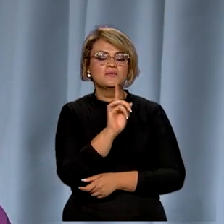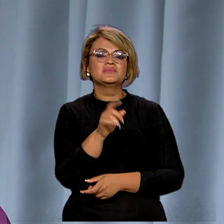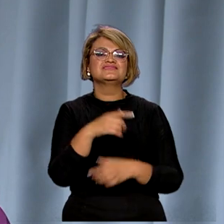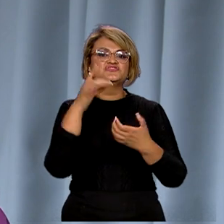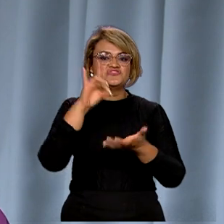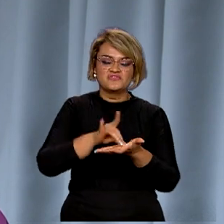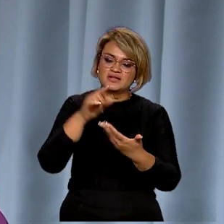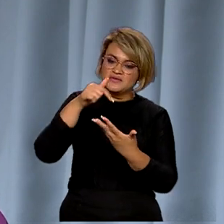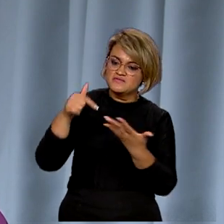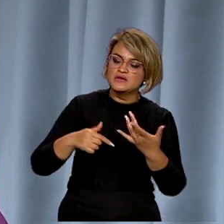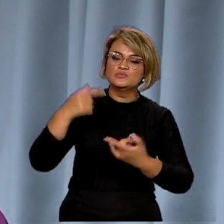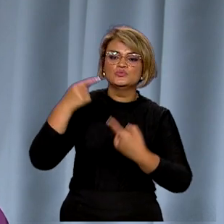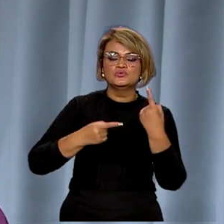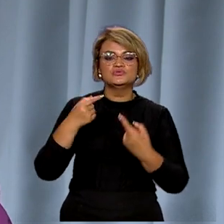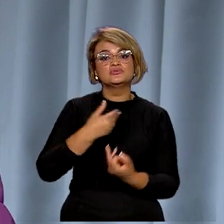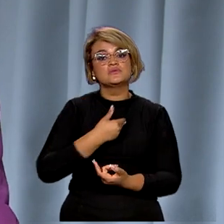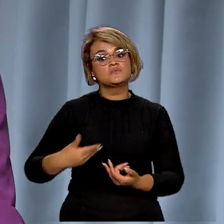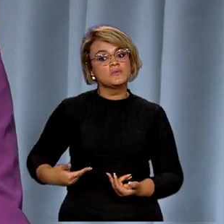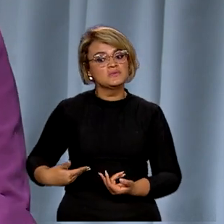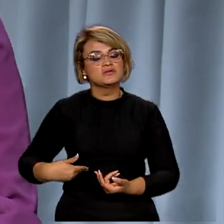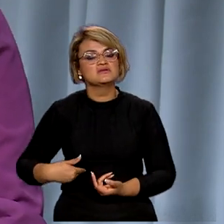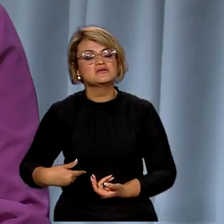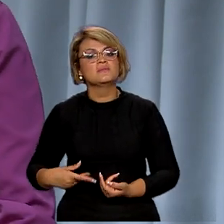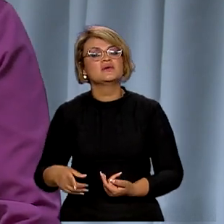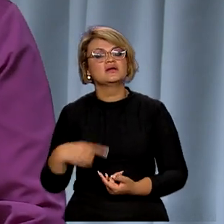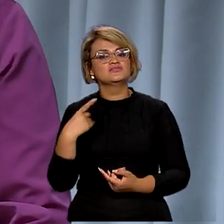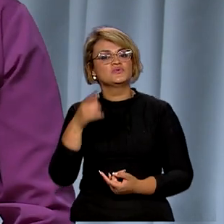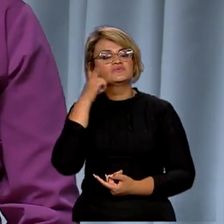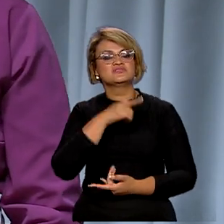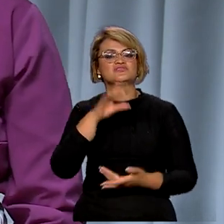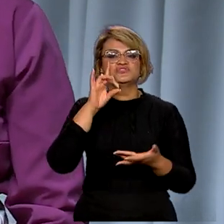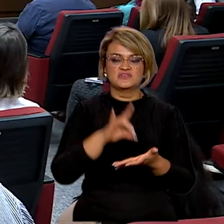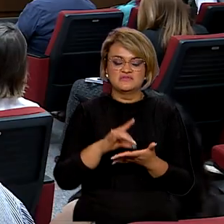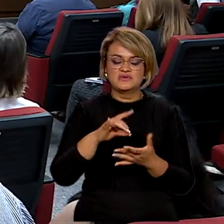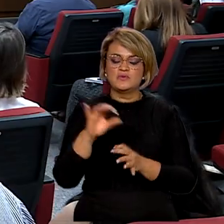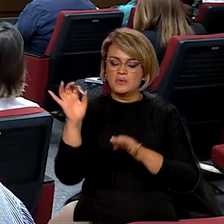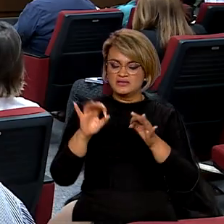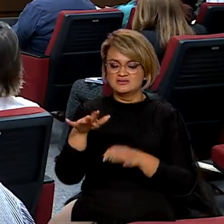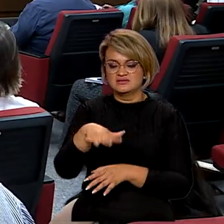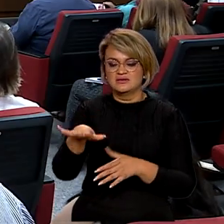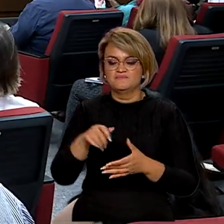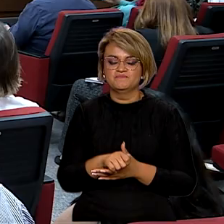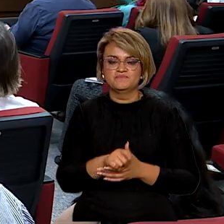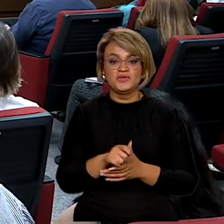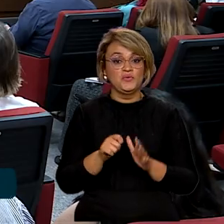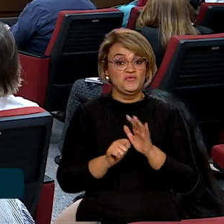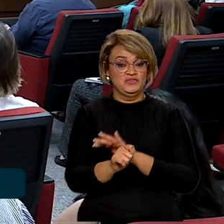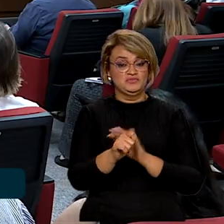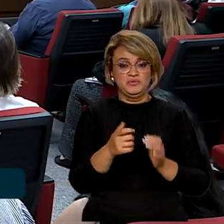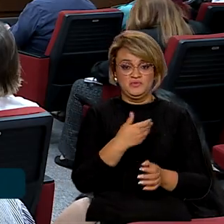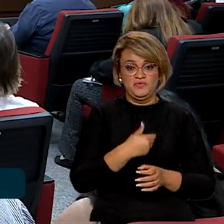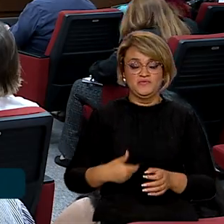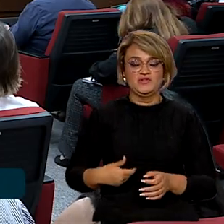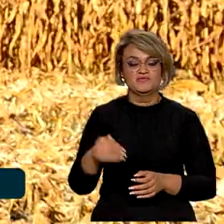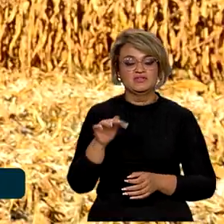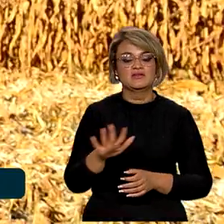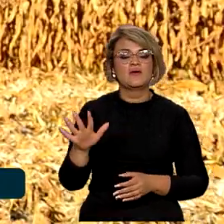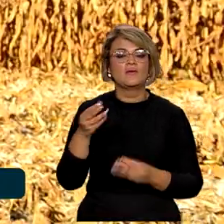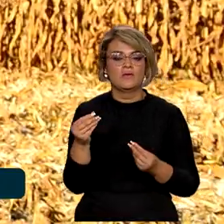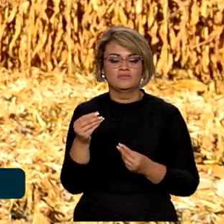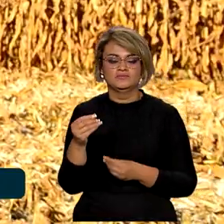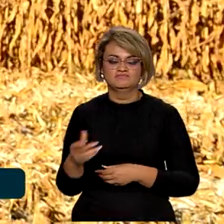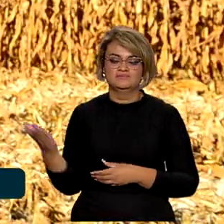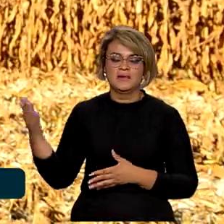com um conjunto de políticas públicas para que a gente possa realmente reestruturar esse campo. O investimento do governo federal é por meio do